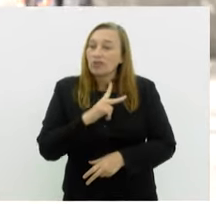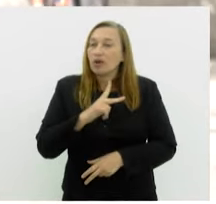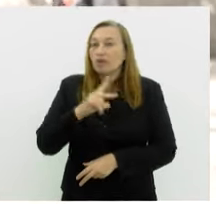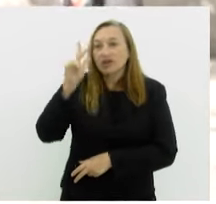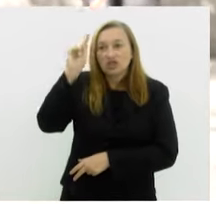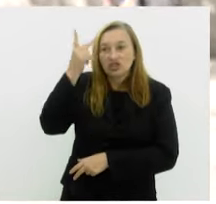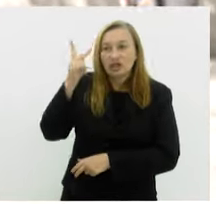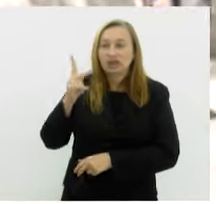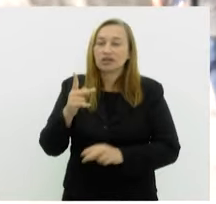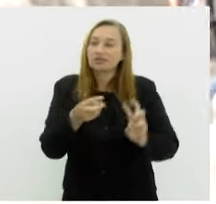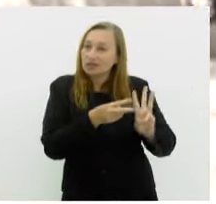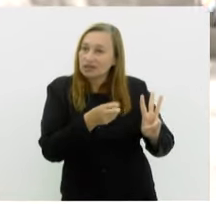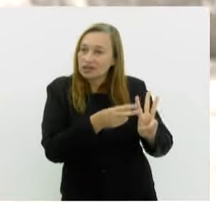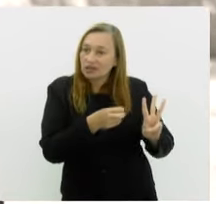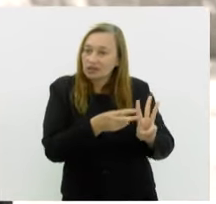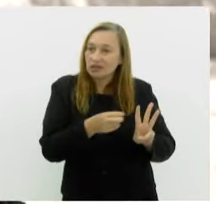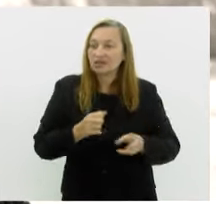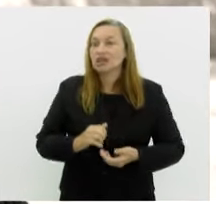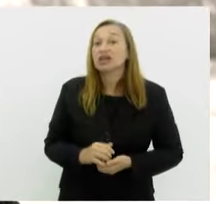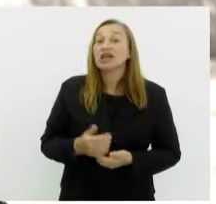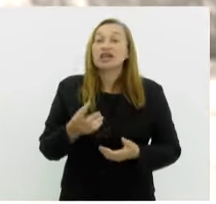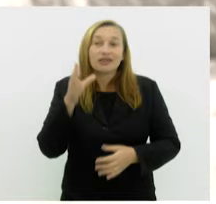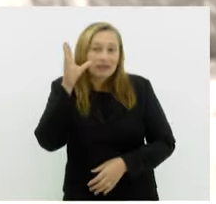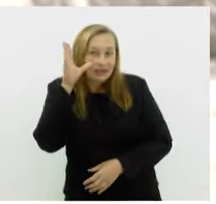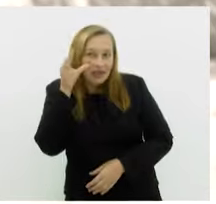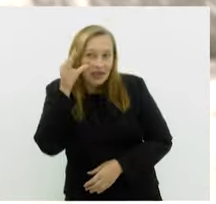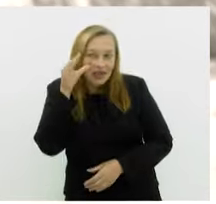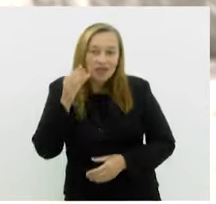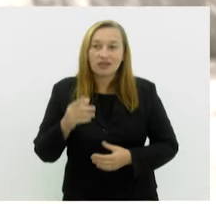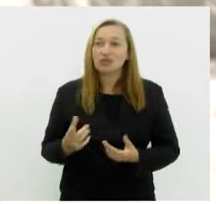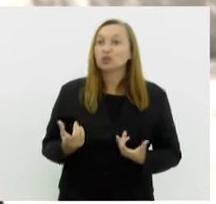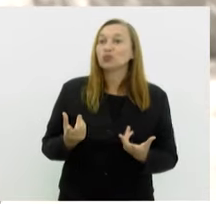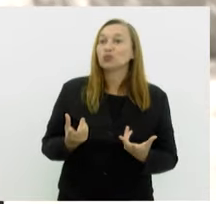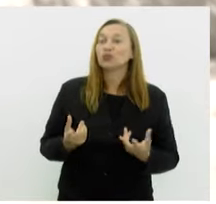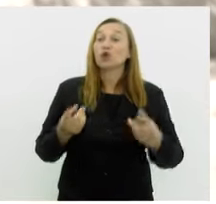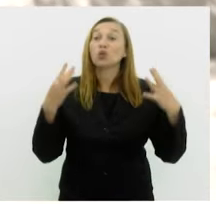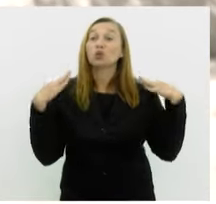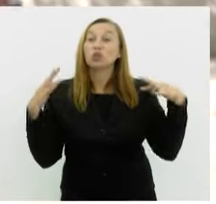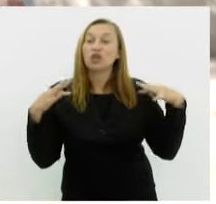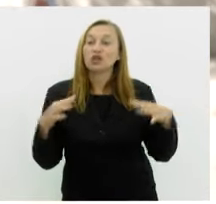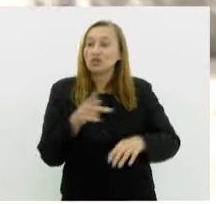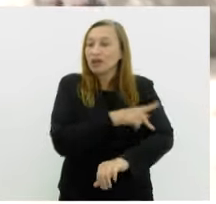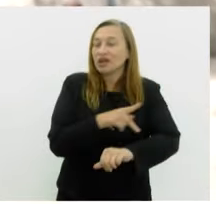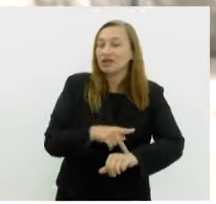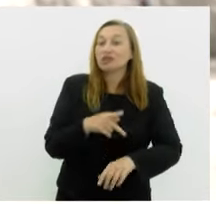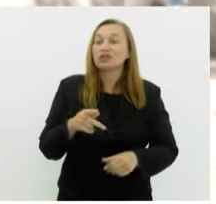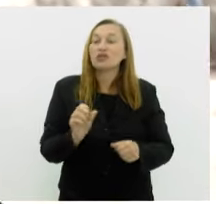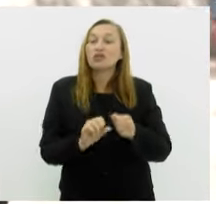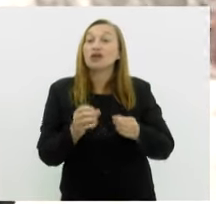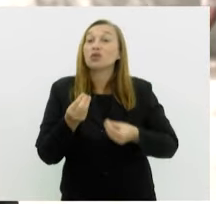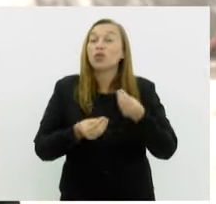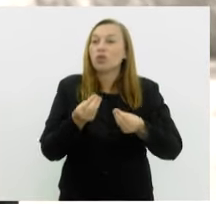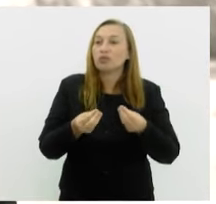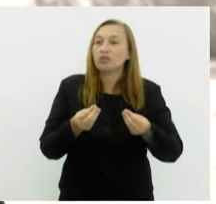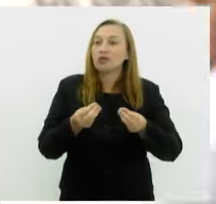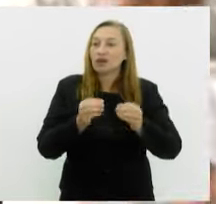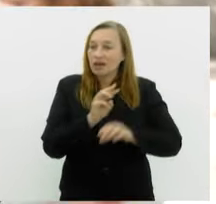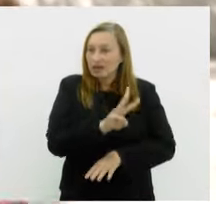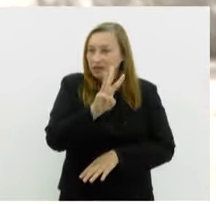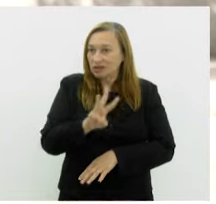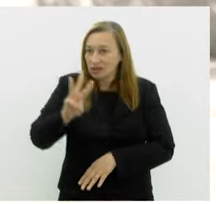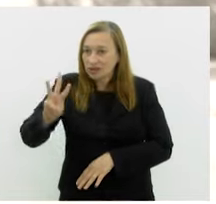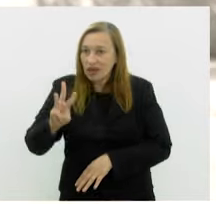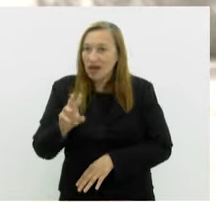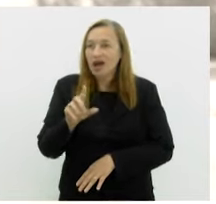povos originários. E quem tiver o interesse para fazer esse turismo pedagógico, como é faz? Então, hoje vocês conseguem nos acessar através do arroba